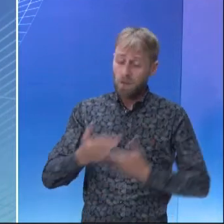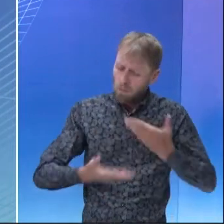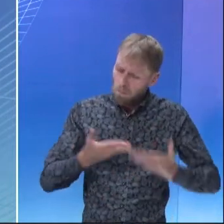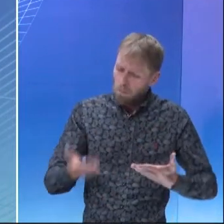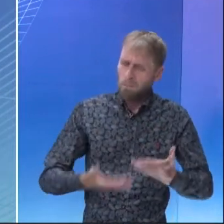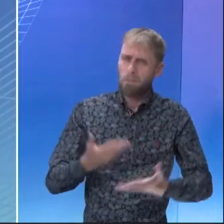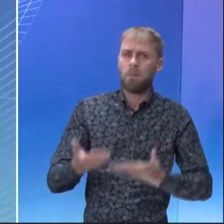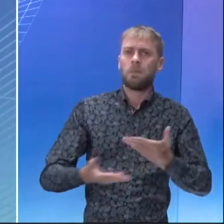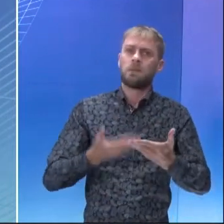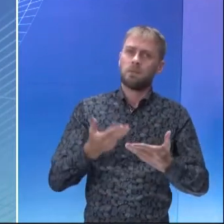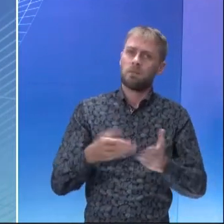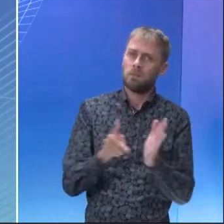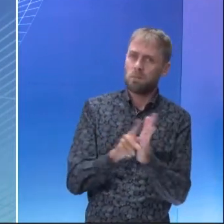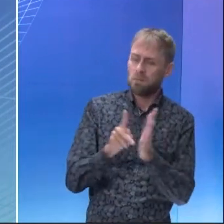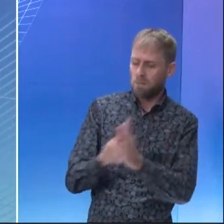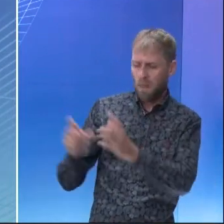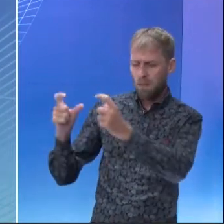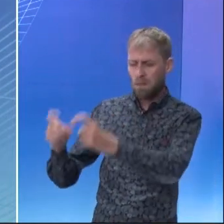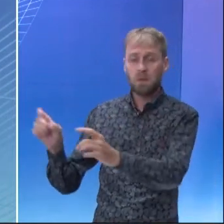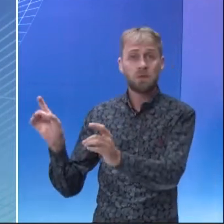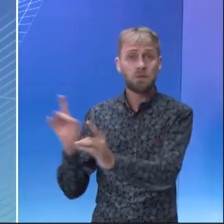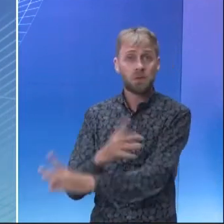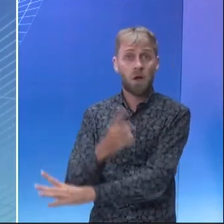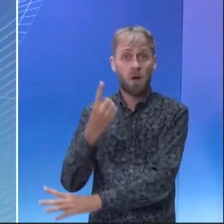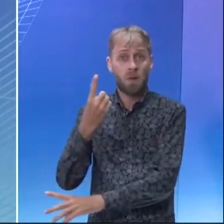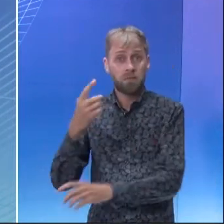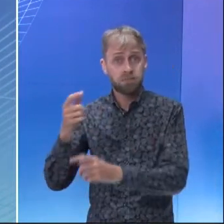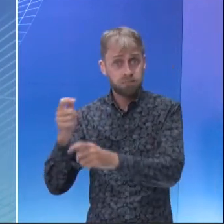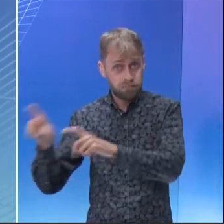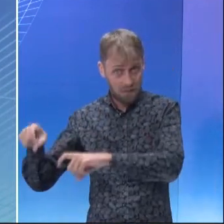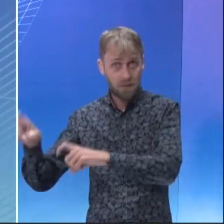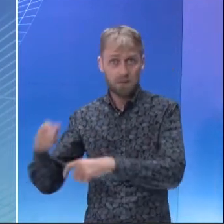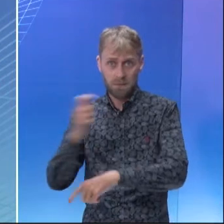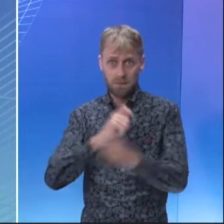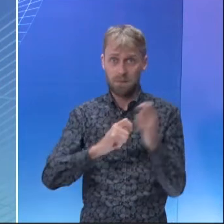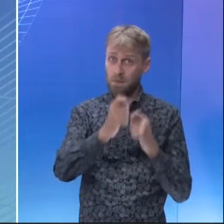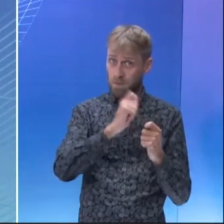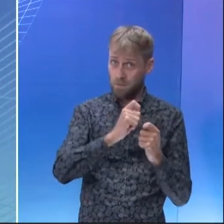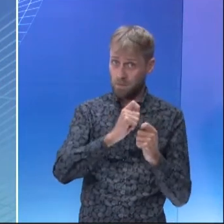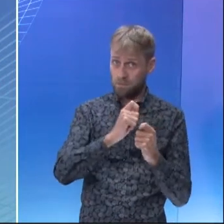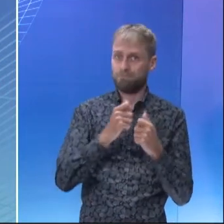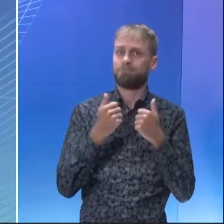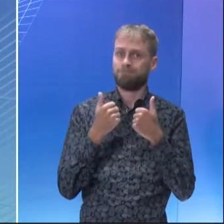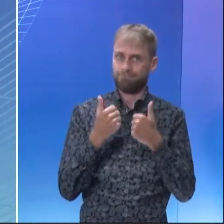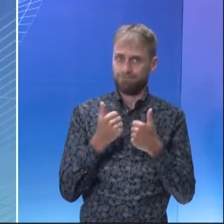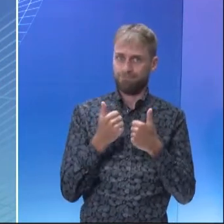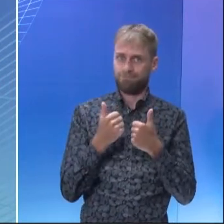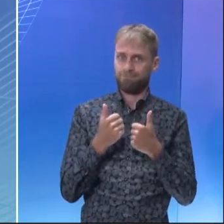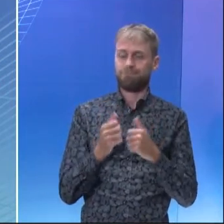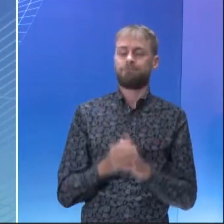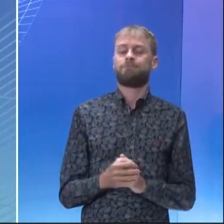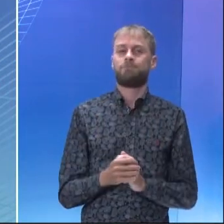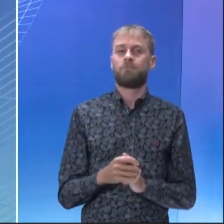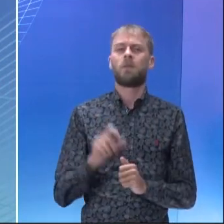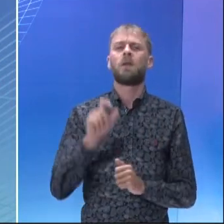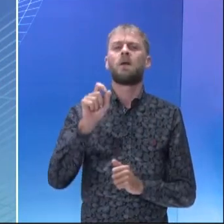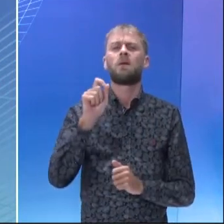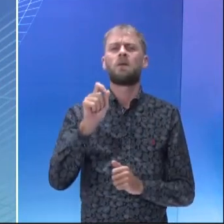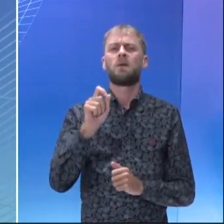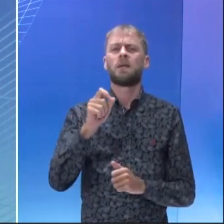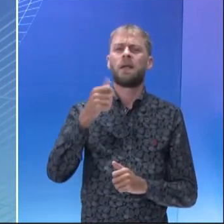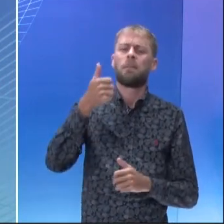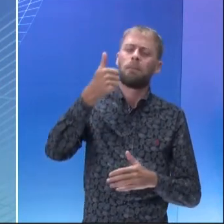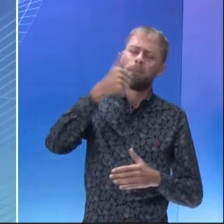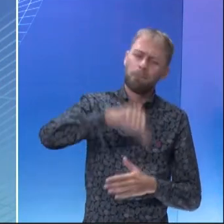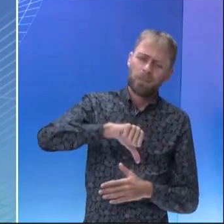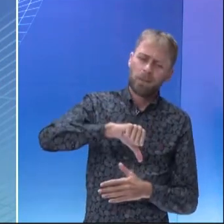governamentais são voltados mais para o agronegócio. Certo? Qual é, digamos assim,